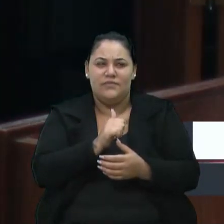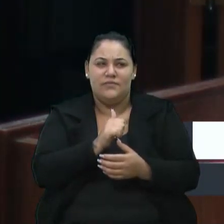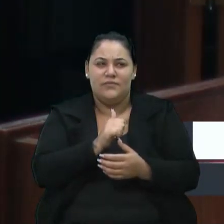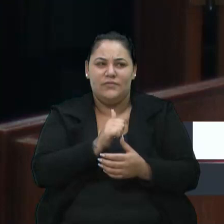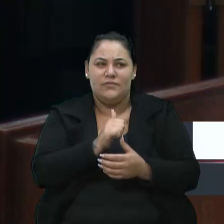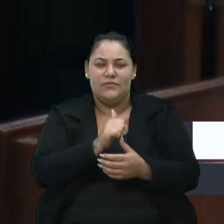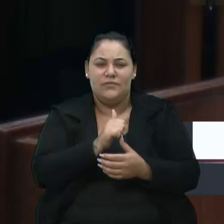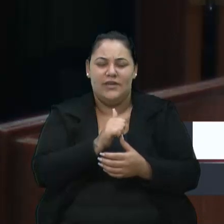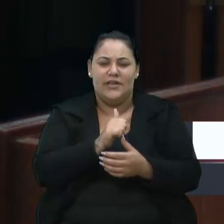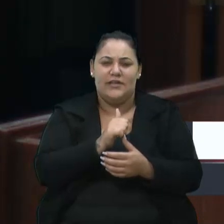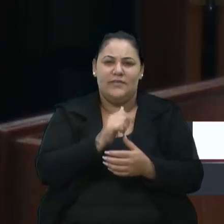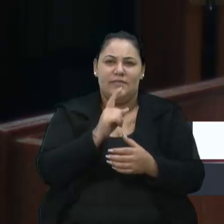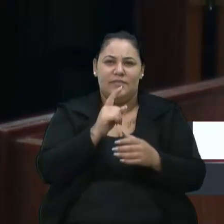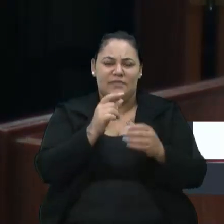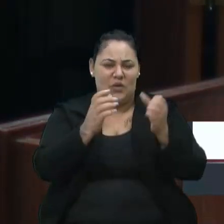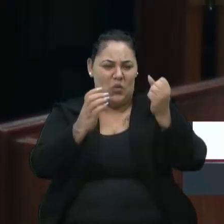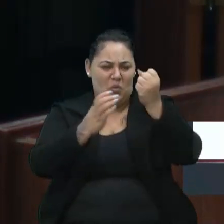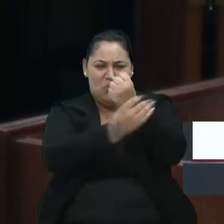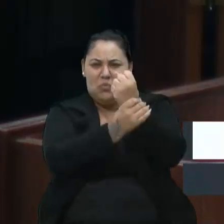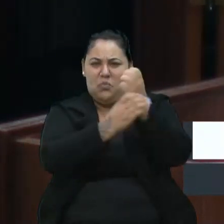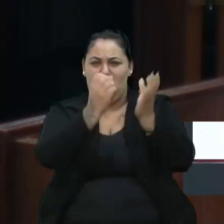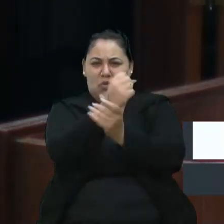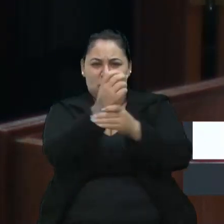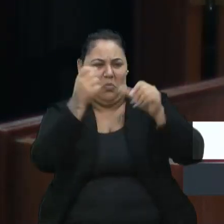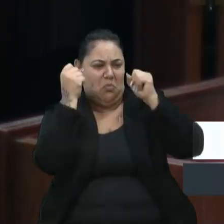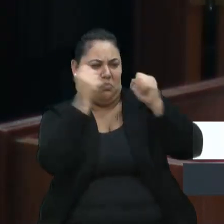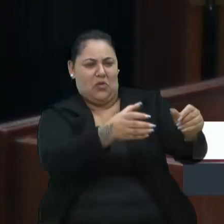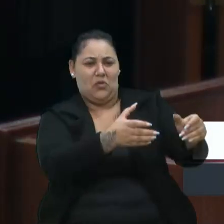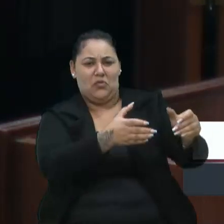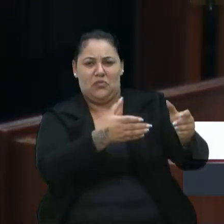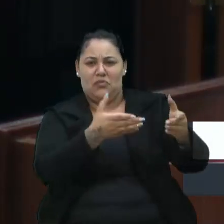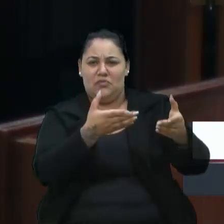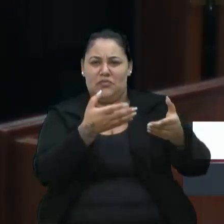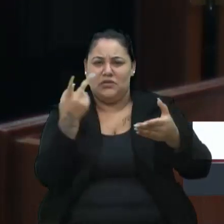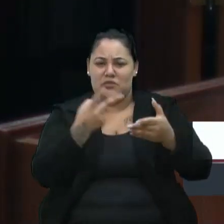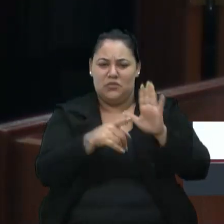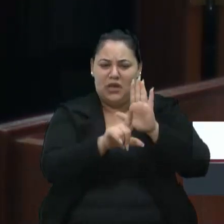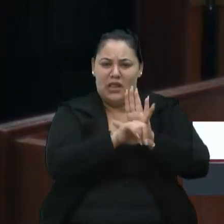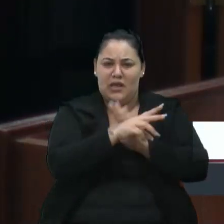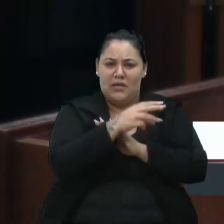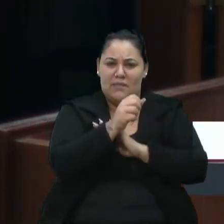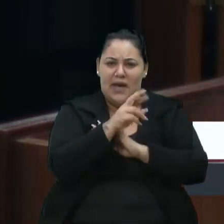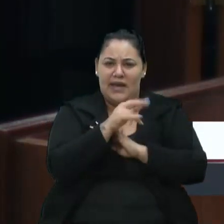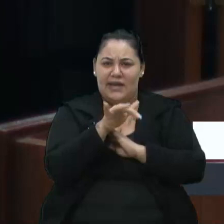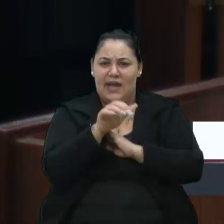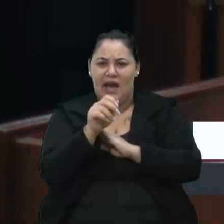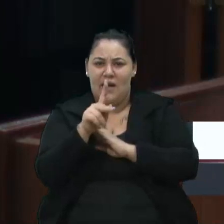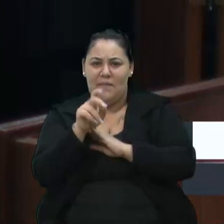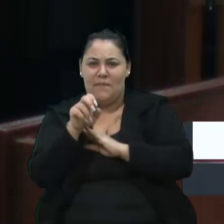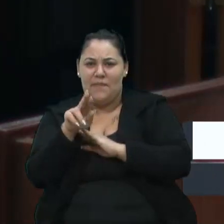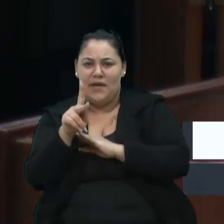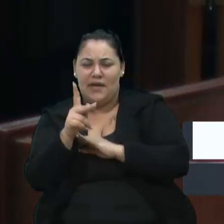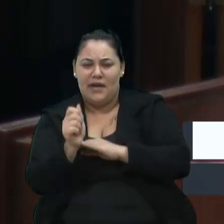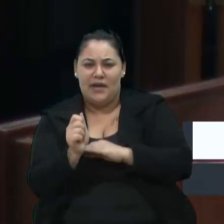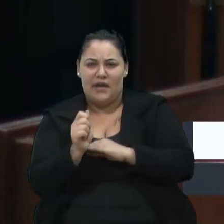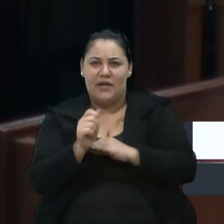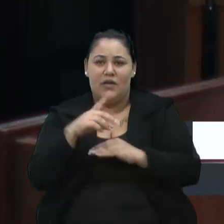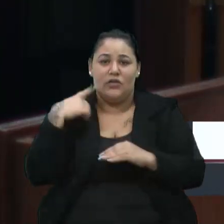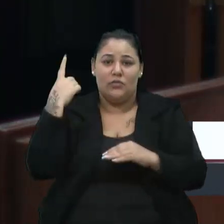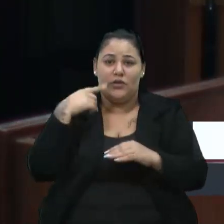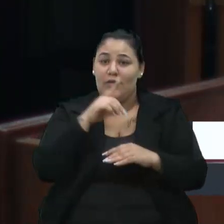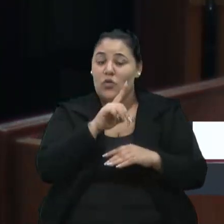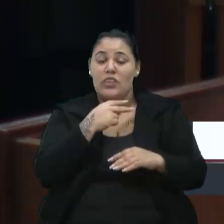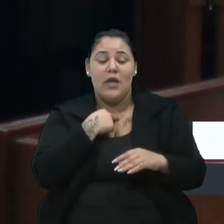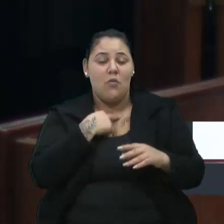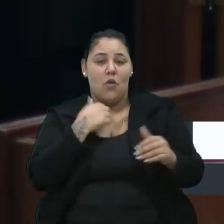jogou contra a parede, e segundo a lei Maria da Penha, o deputado não pode contatá-la, se aproximar